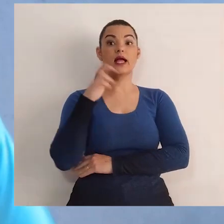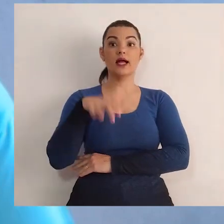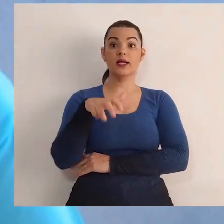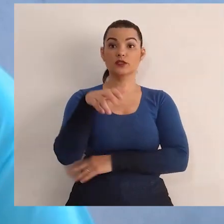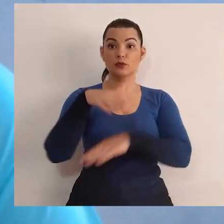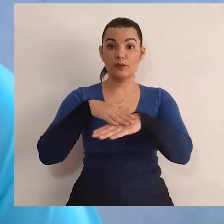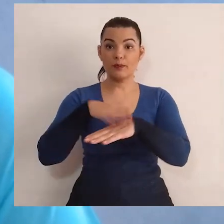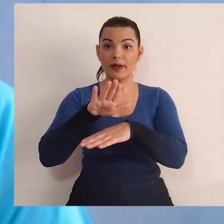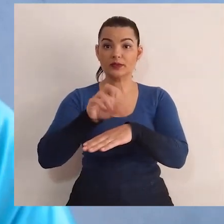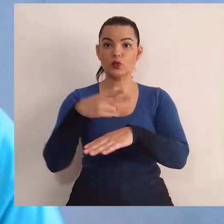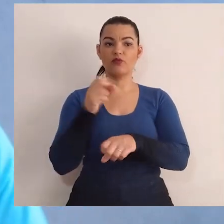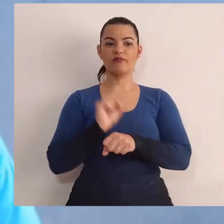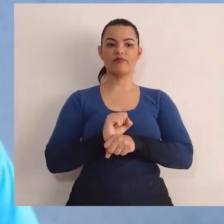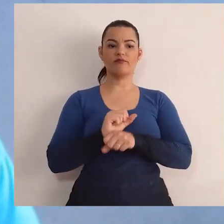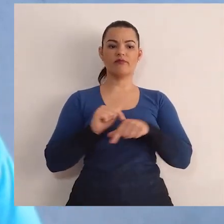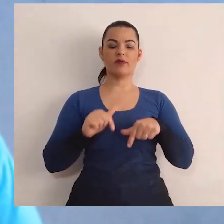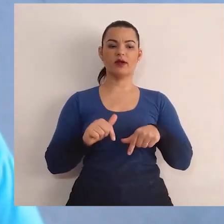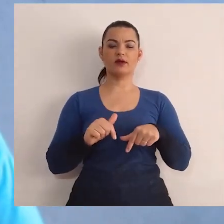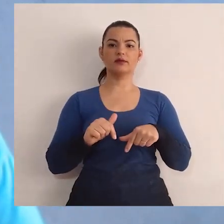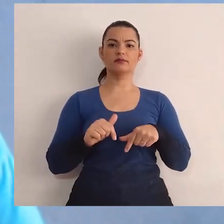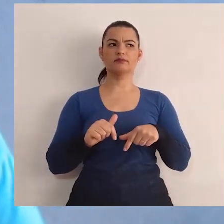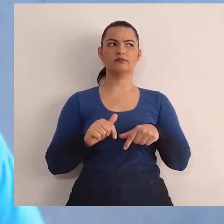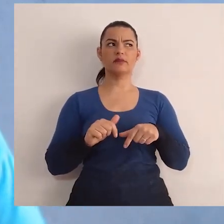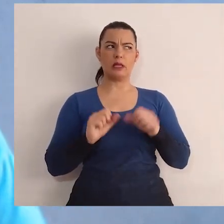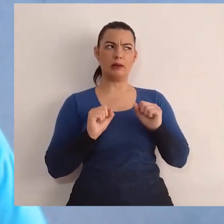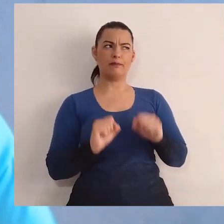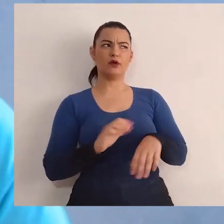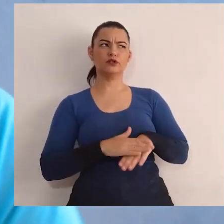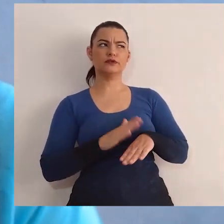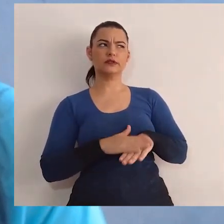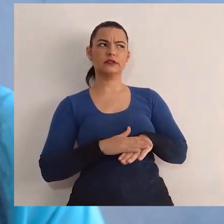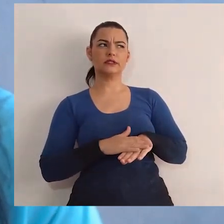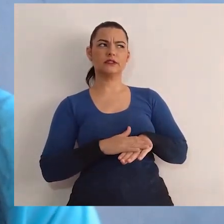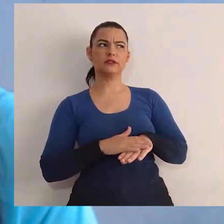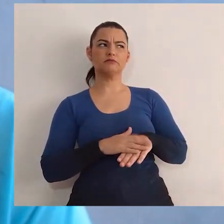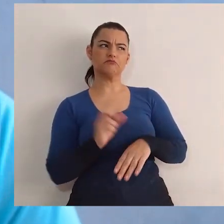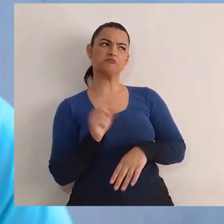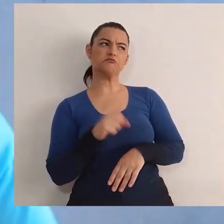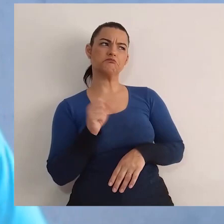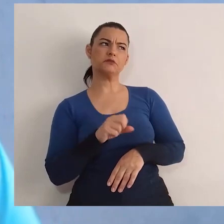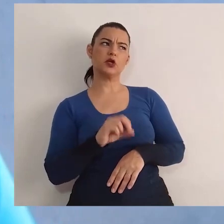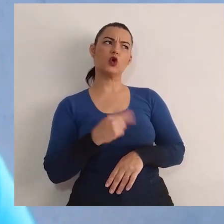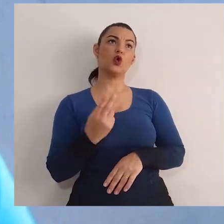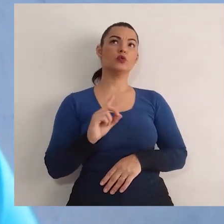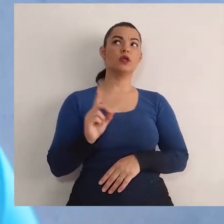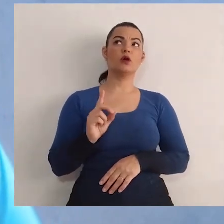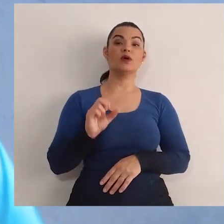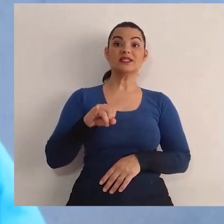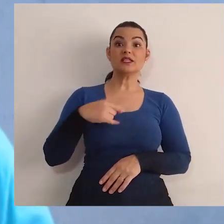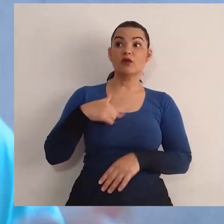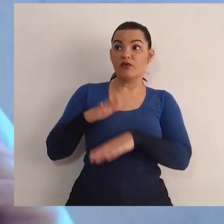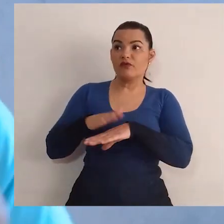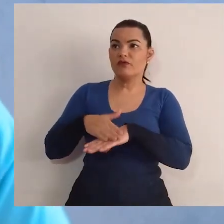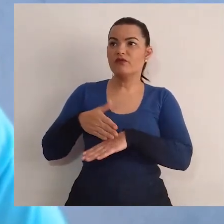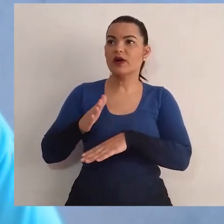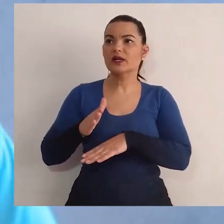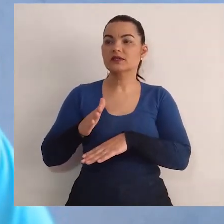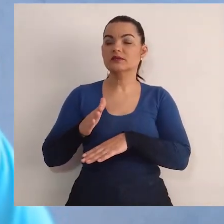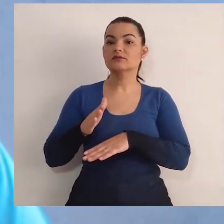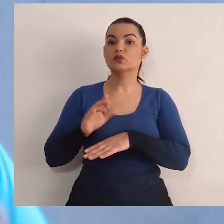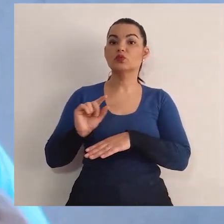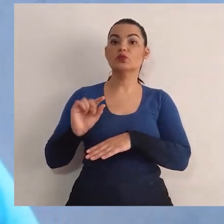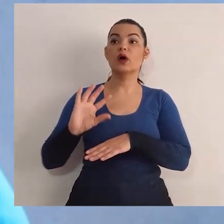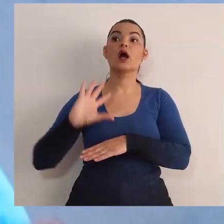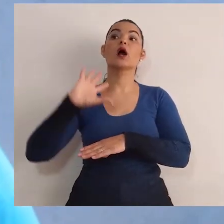Ando mais um pouco ou paro? Será que devo fazer ou não devo fazer? Se eu